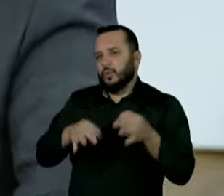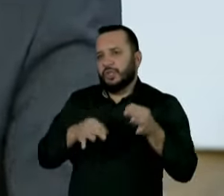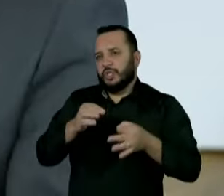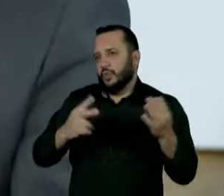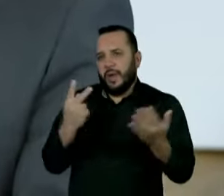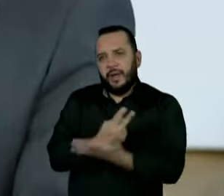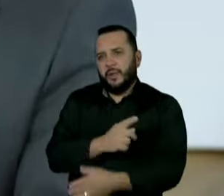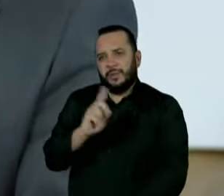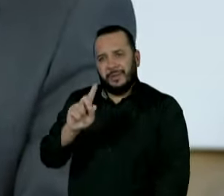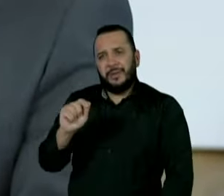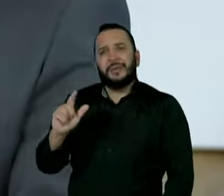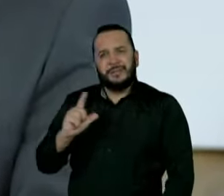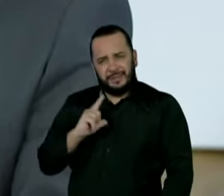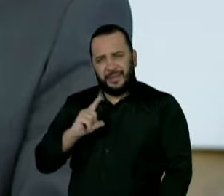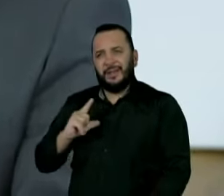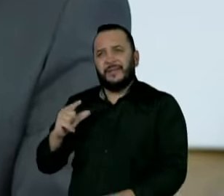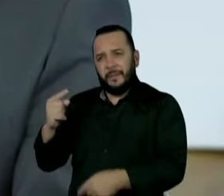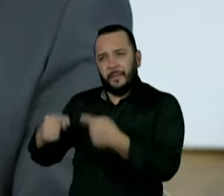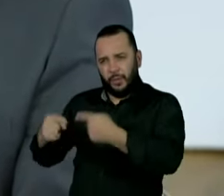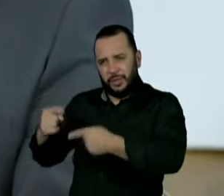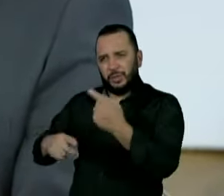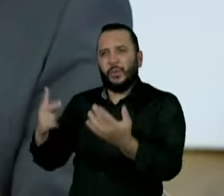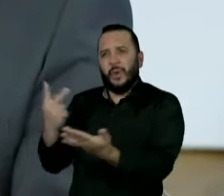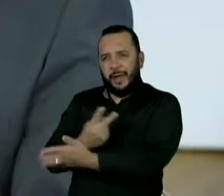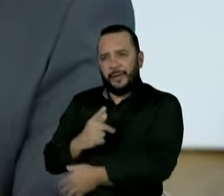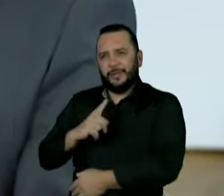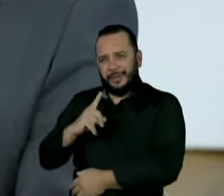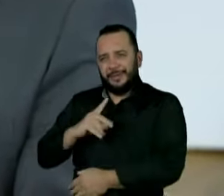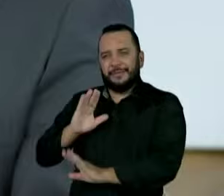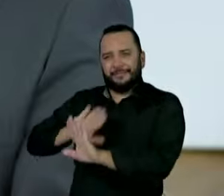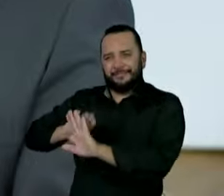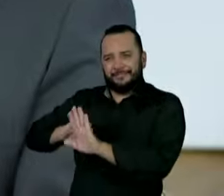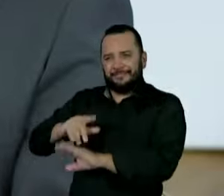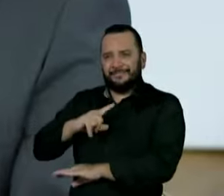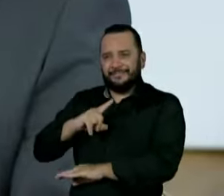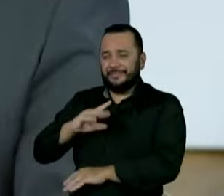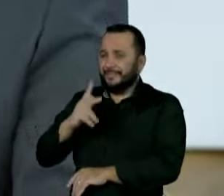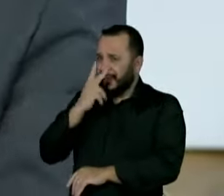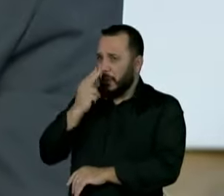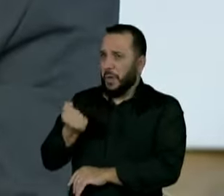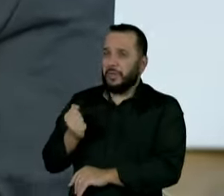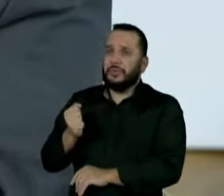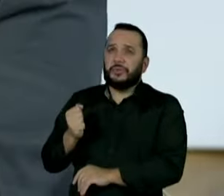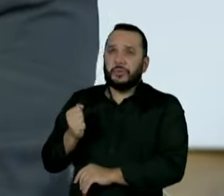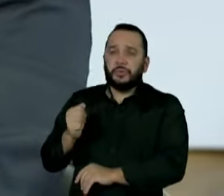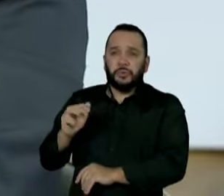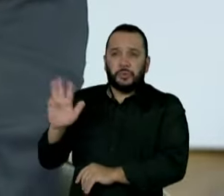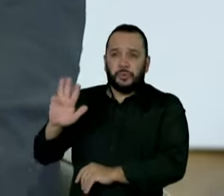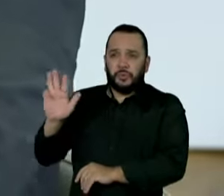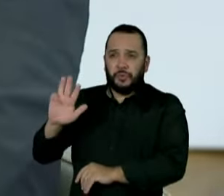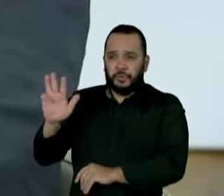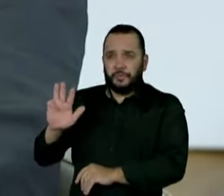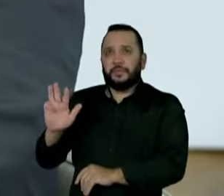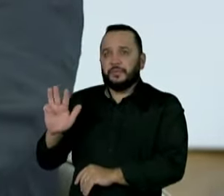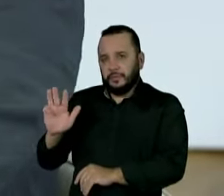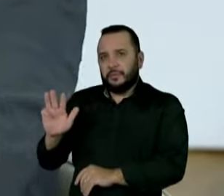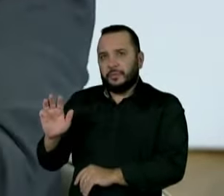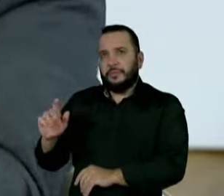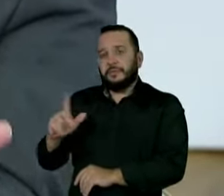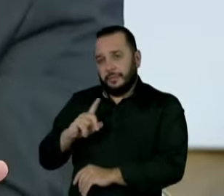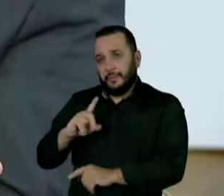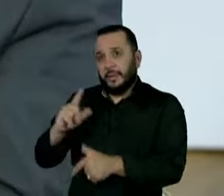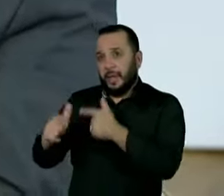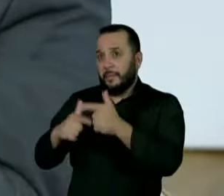inegavelmente, teve um erro político muito grande. Eu diria que o presidente Lula, nos anos dele, tem muito mais